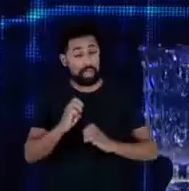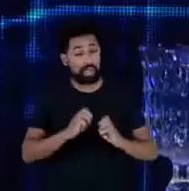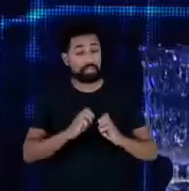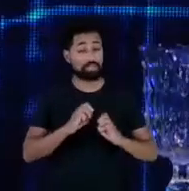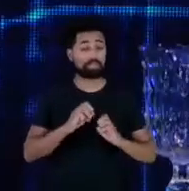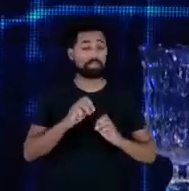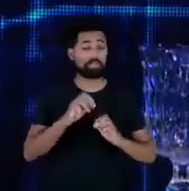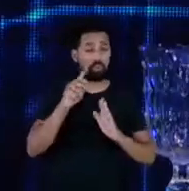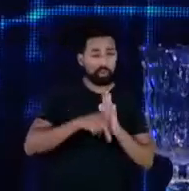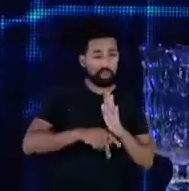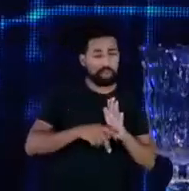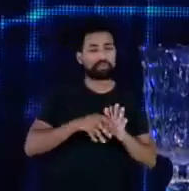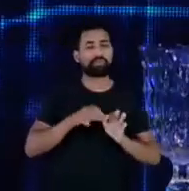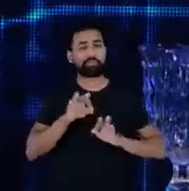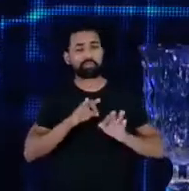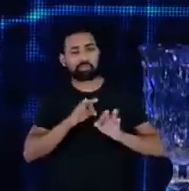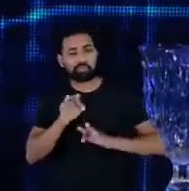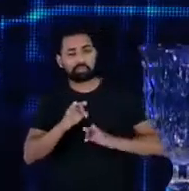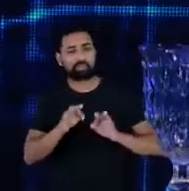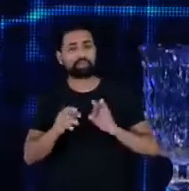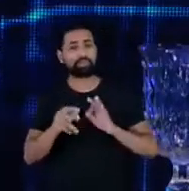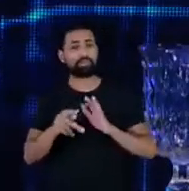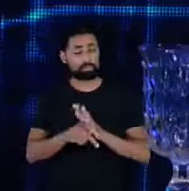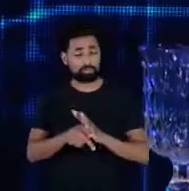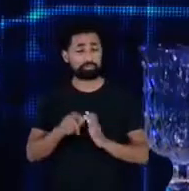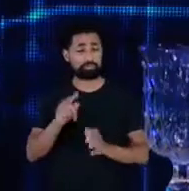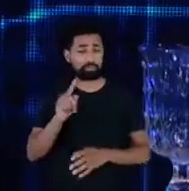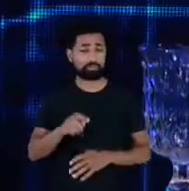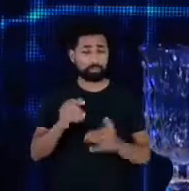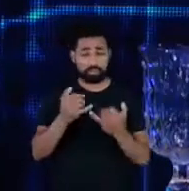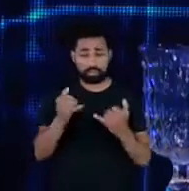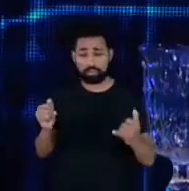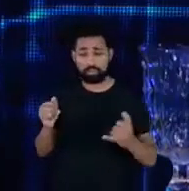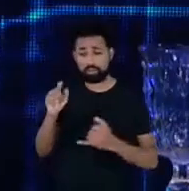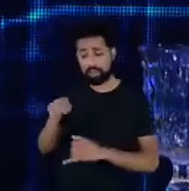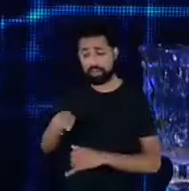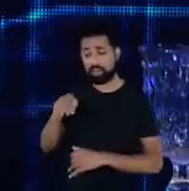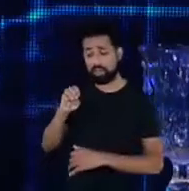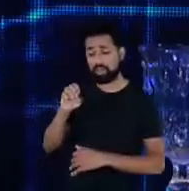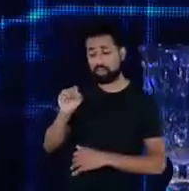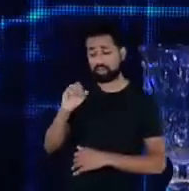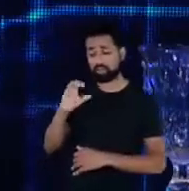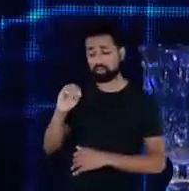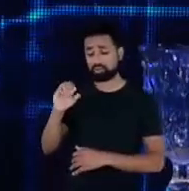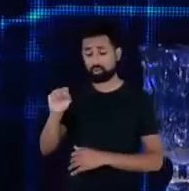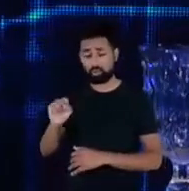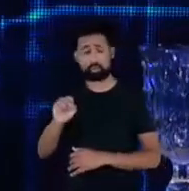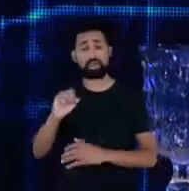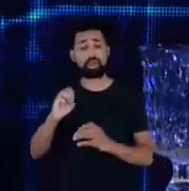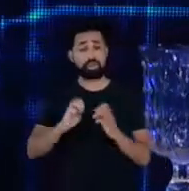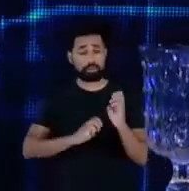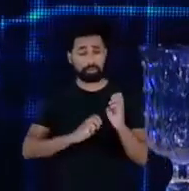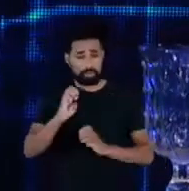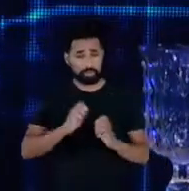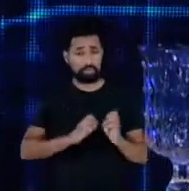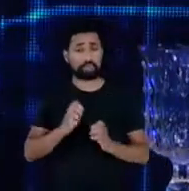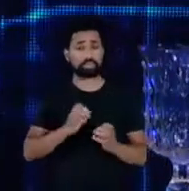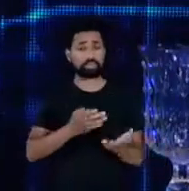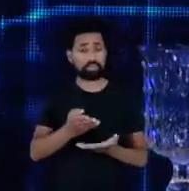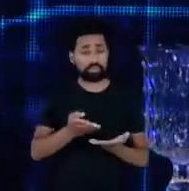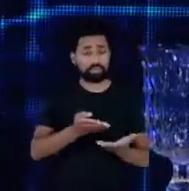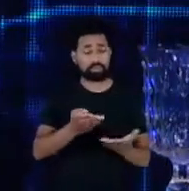projeto de eficiência energética são chamadas de ESCOS empresas de serviço de conservação de energia